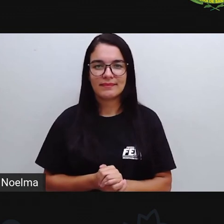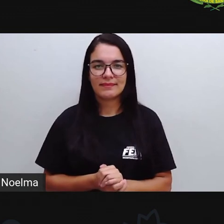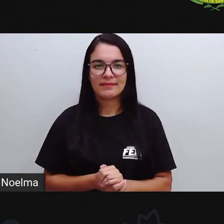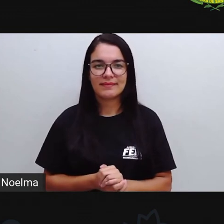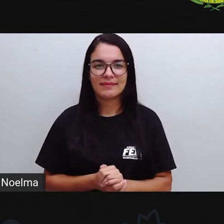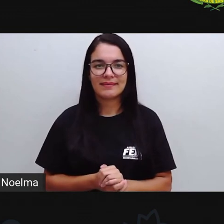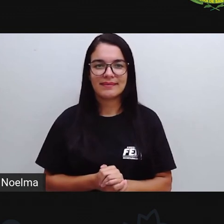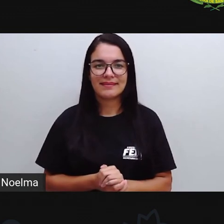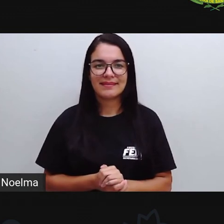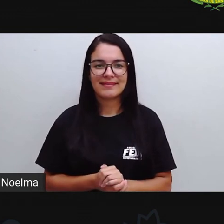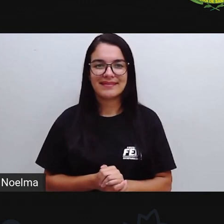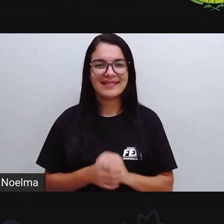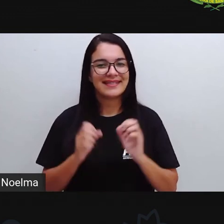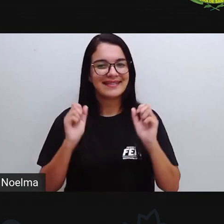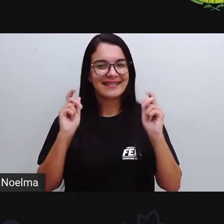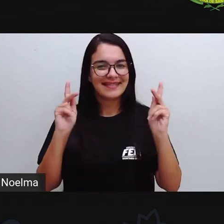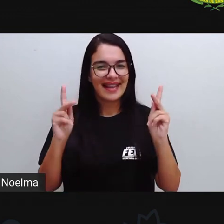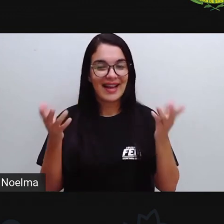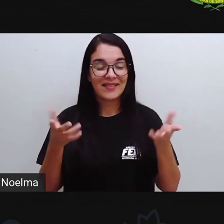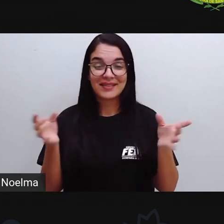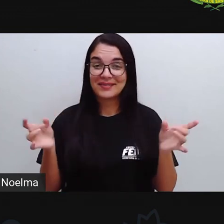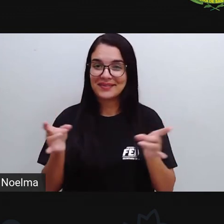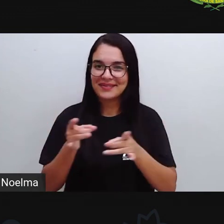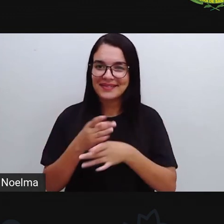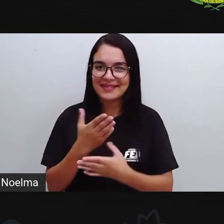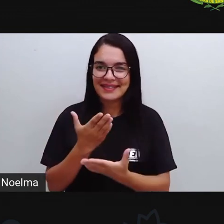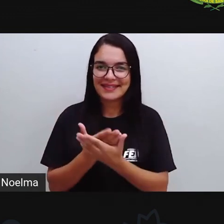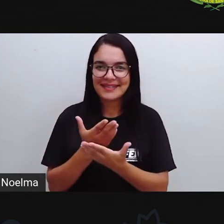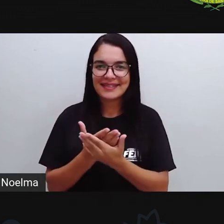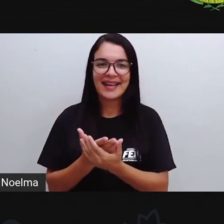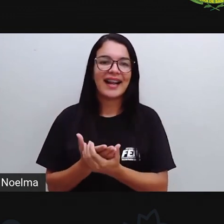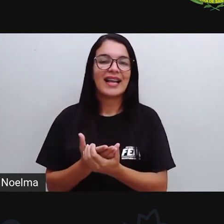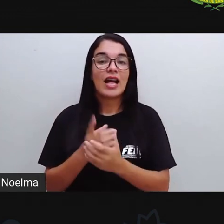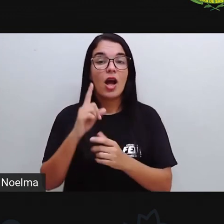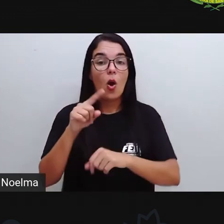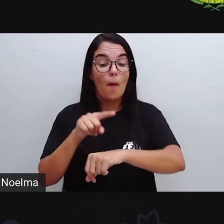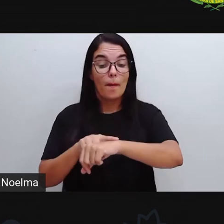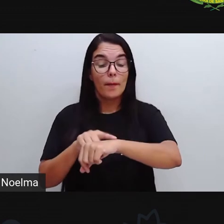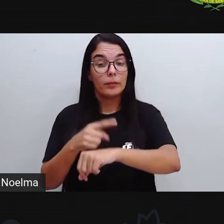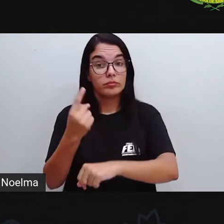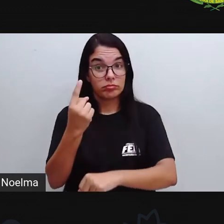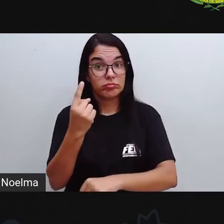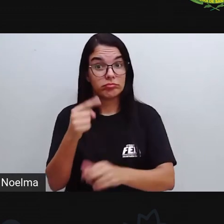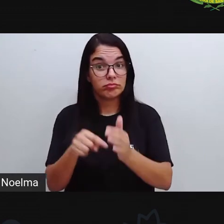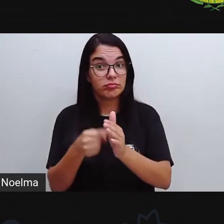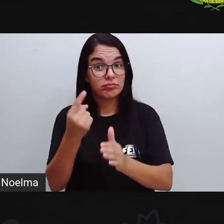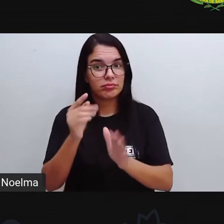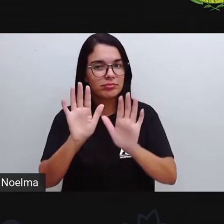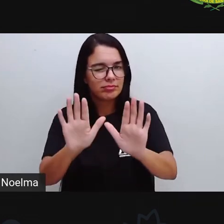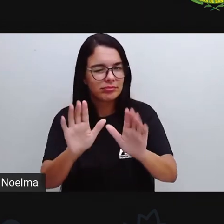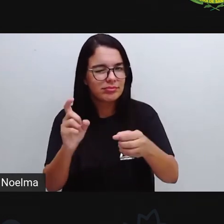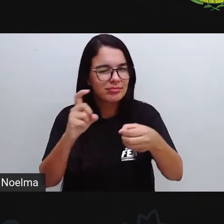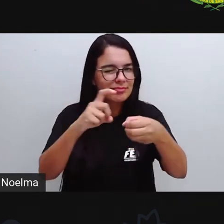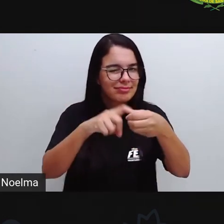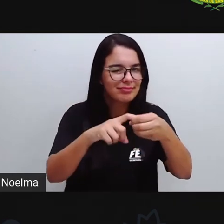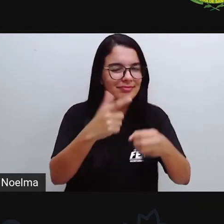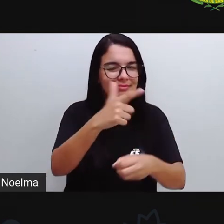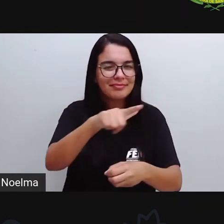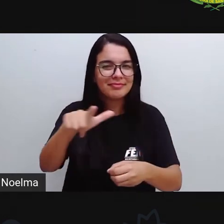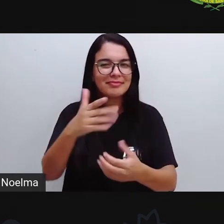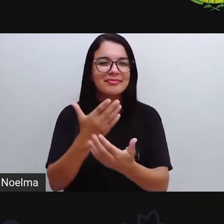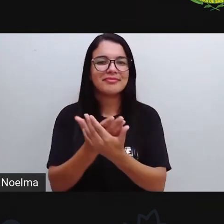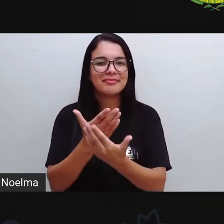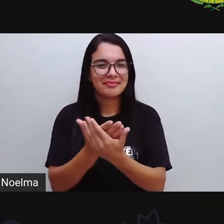professores Certo? Bom, a gente vai ficando Por aqui Aqui se encerra O nosso primeiro momento Mas daqui a pouquinho A gente volta